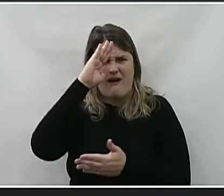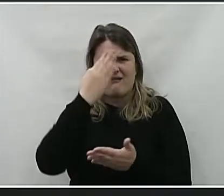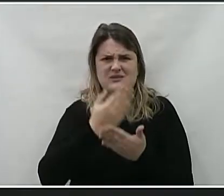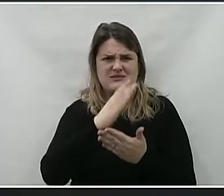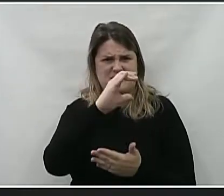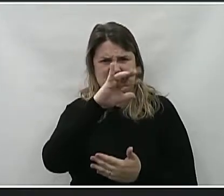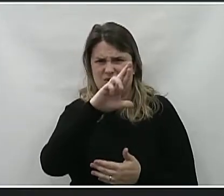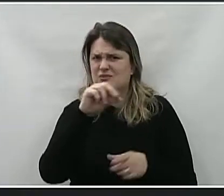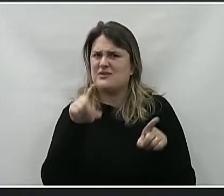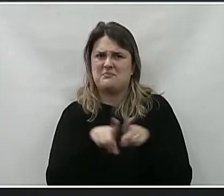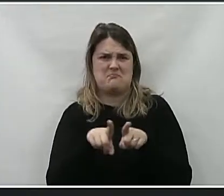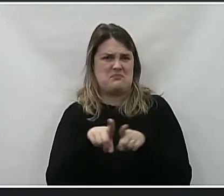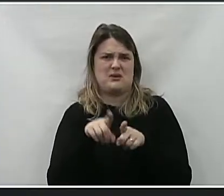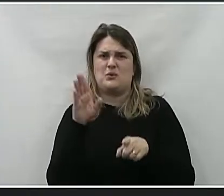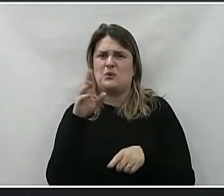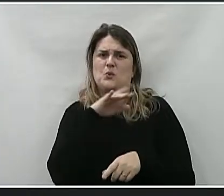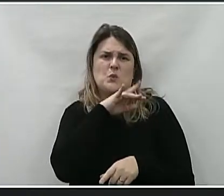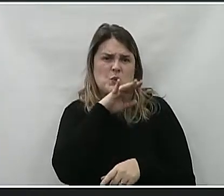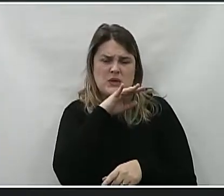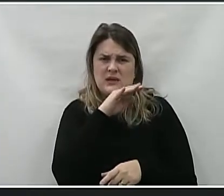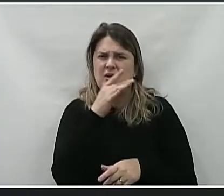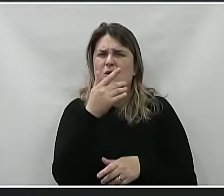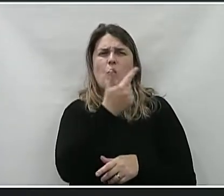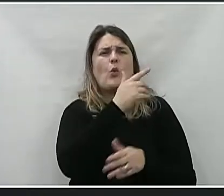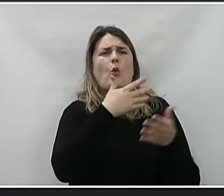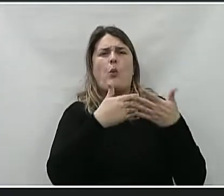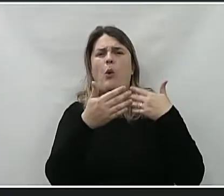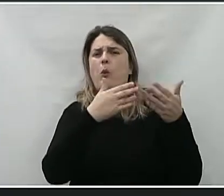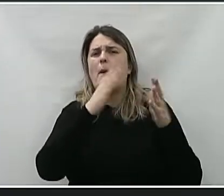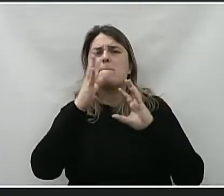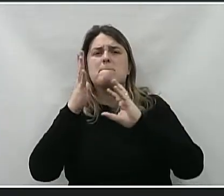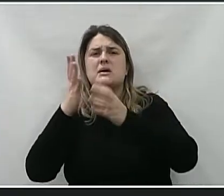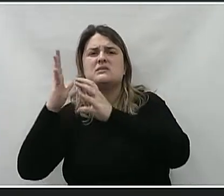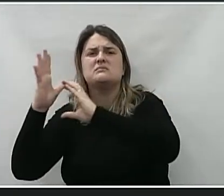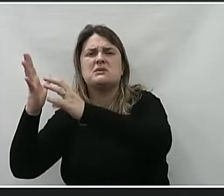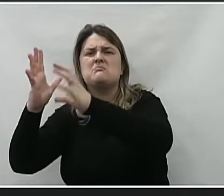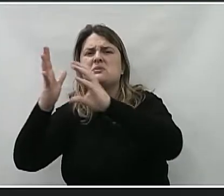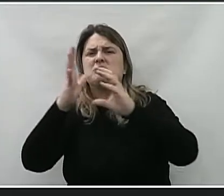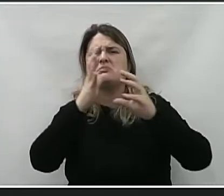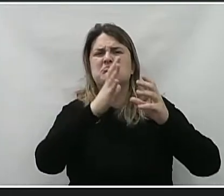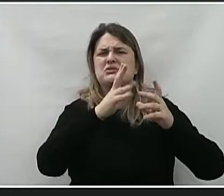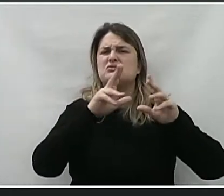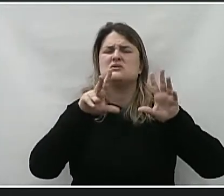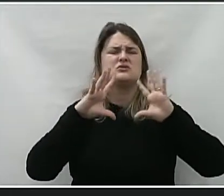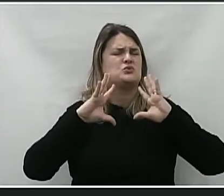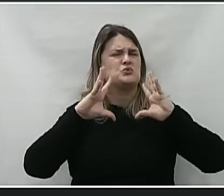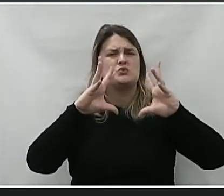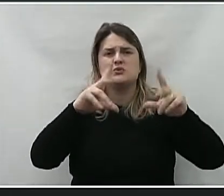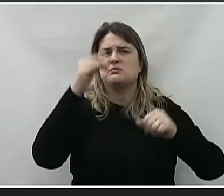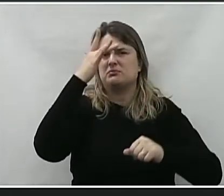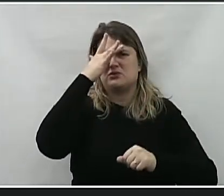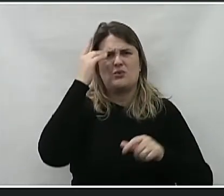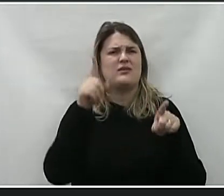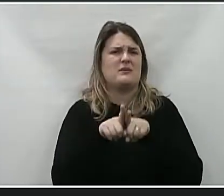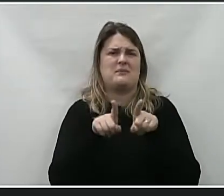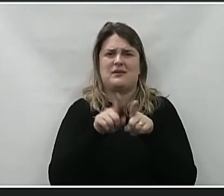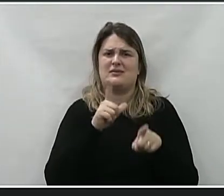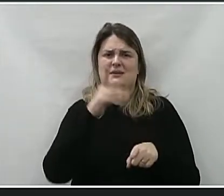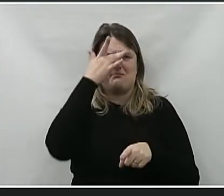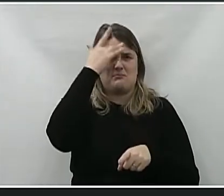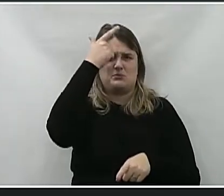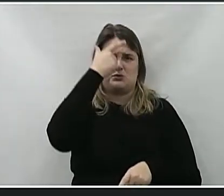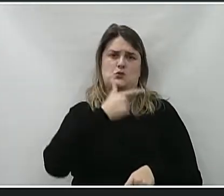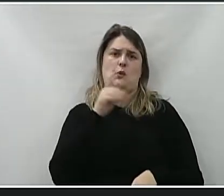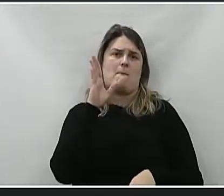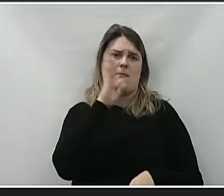tem pessoas do MDB, do PCdoB, do PCL, de todos os partidos. O que